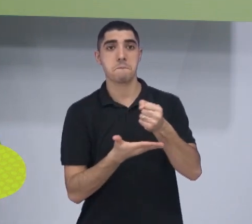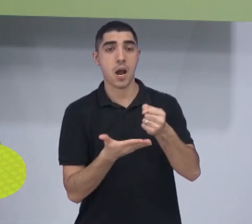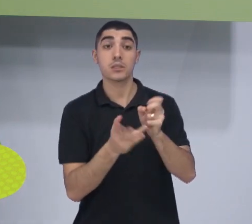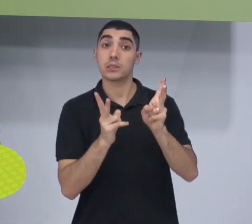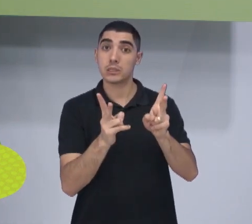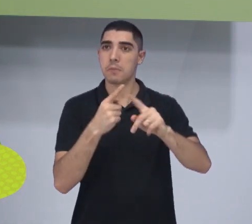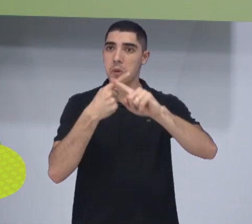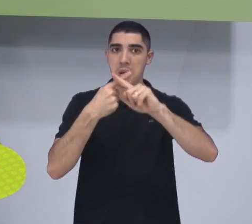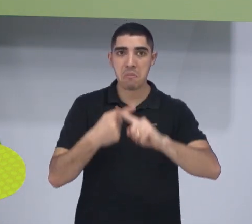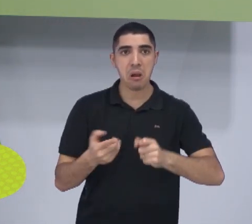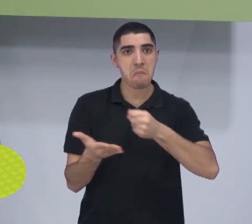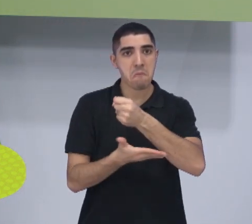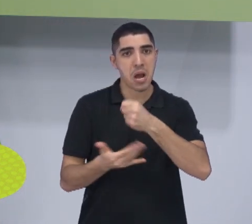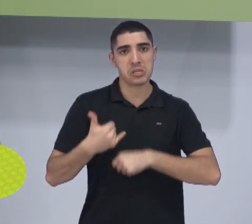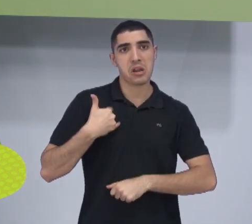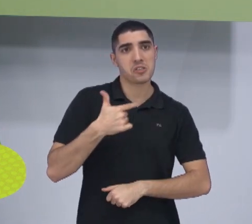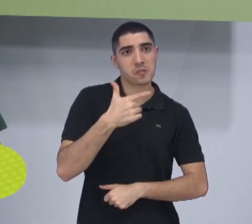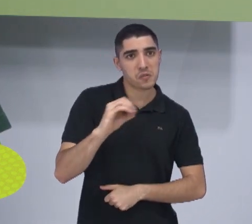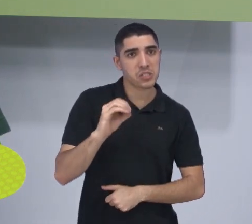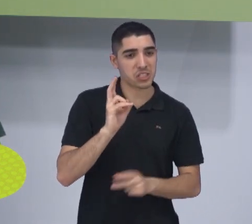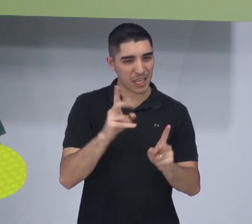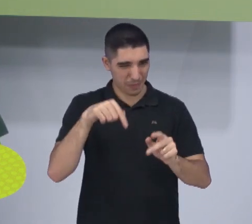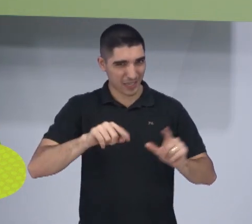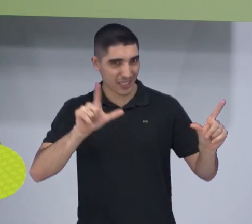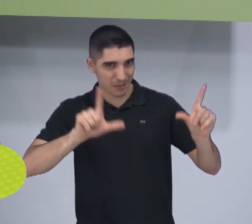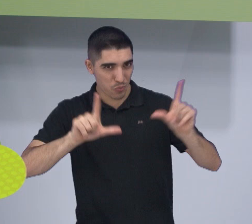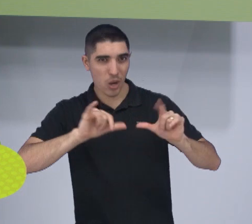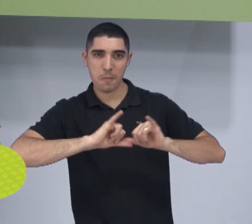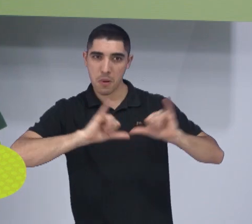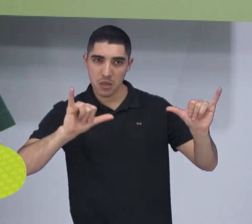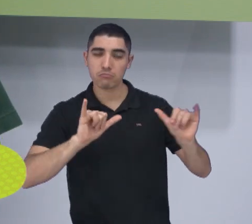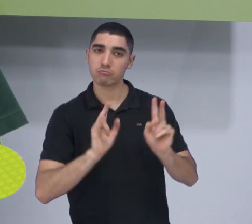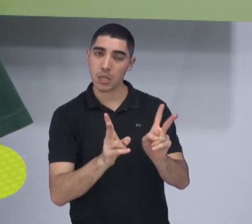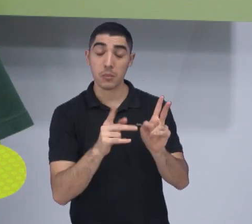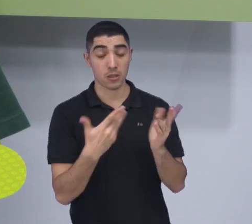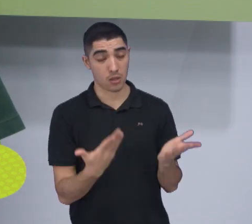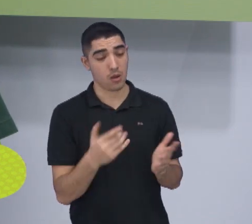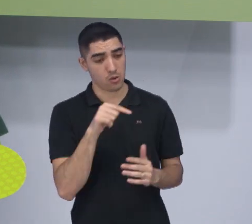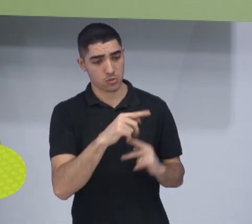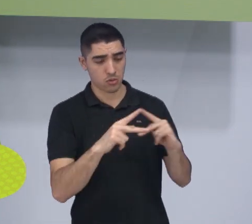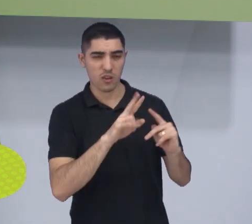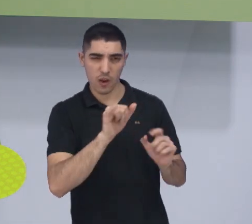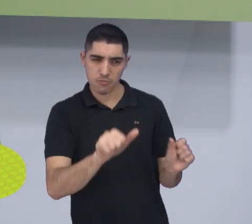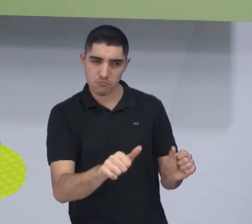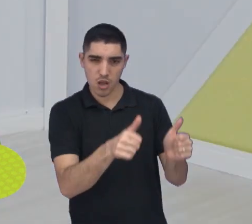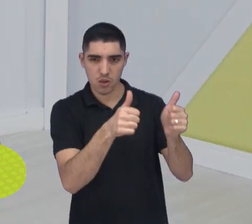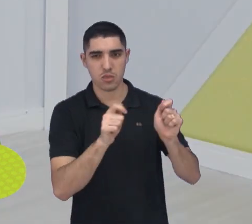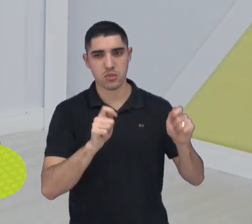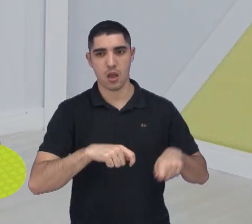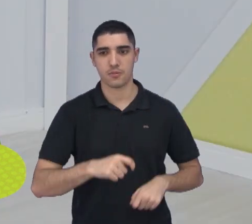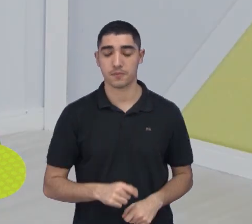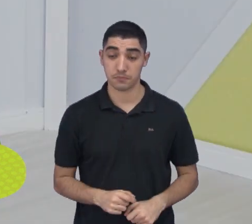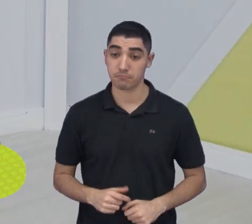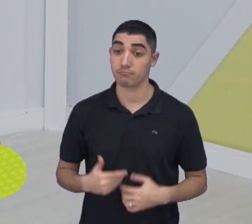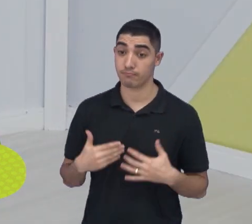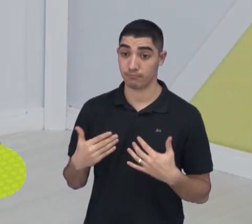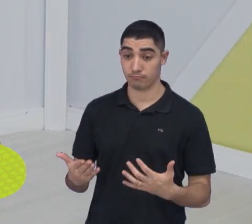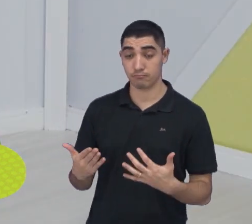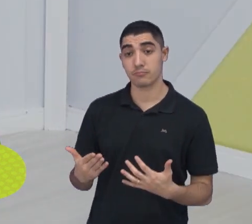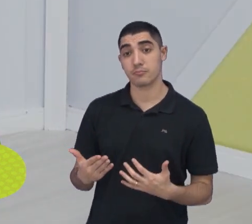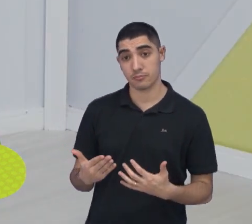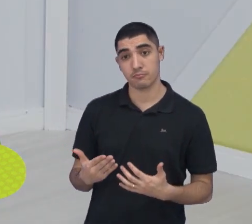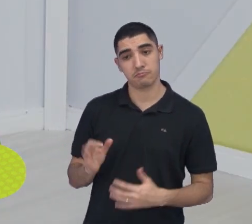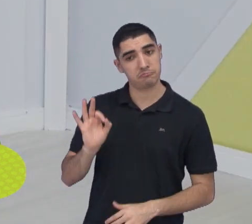campeonatos de base, sub-20, como a gente acompanha aqui. Então, aos poucos, esse time vai se solidificando. Muito bem, é realmente